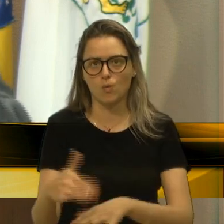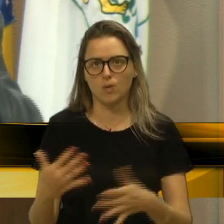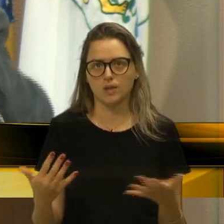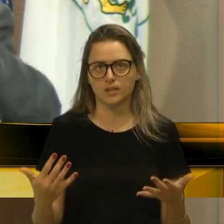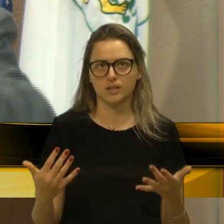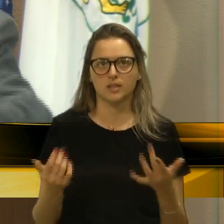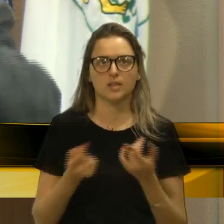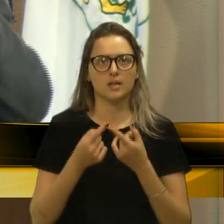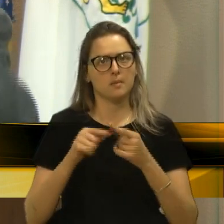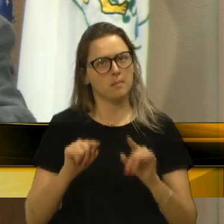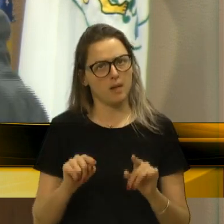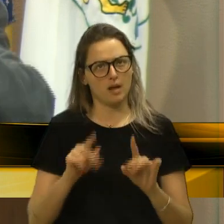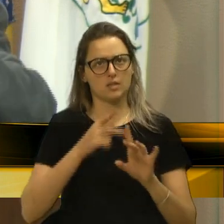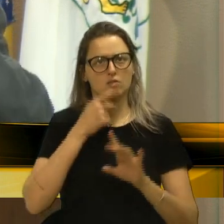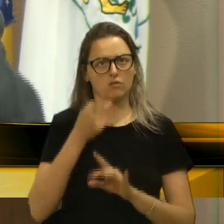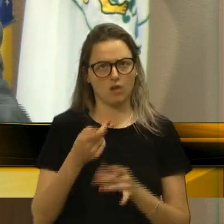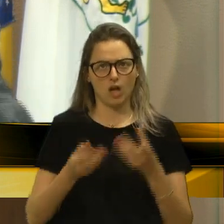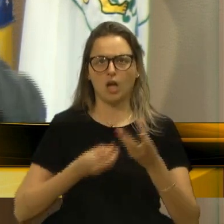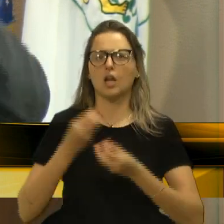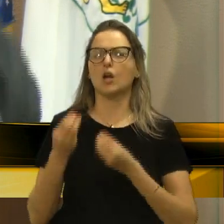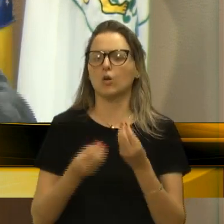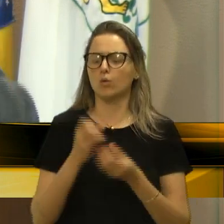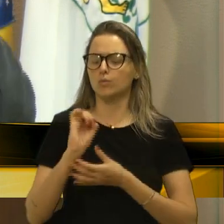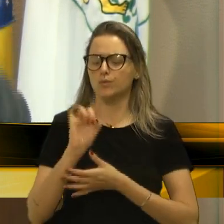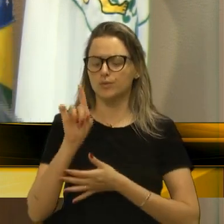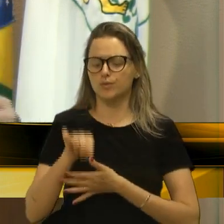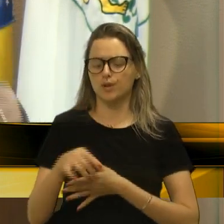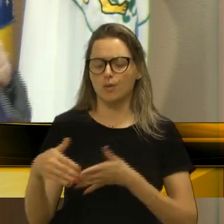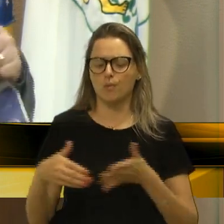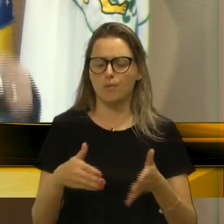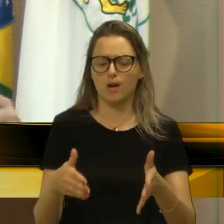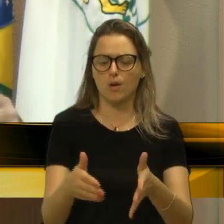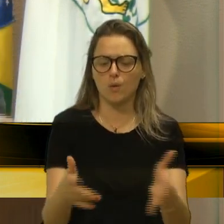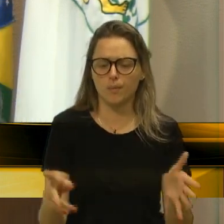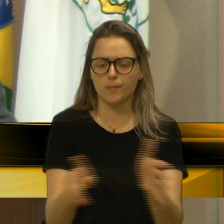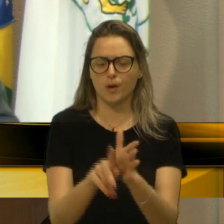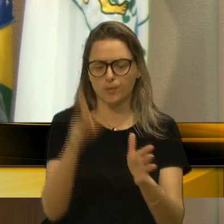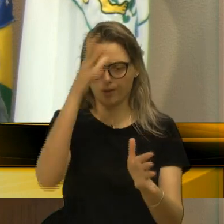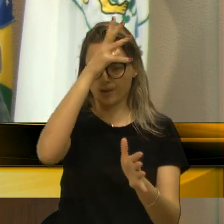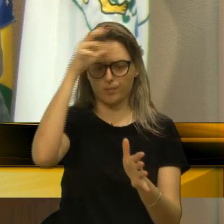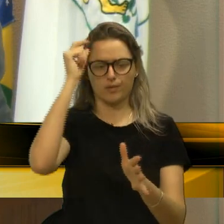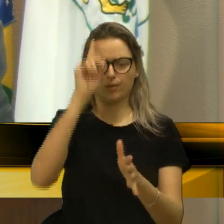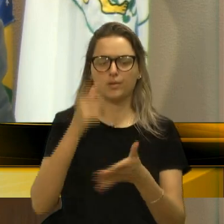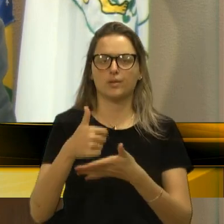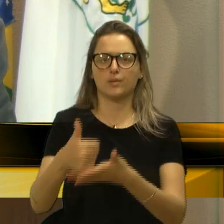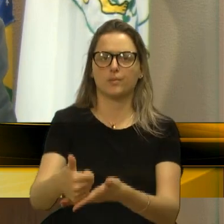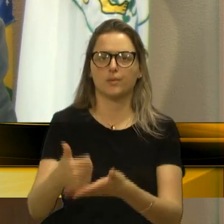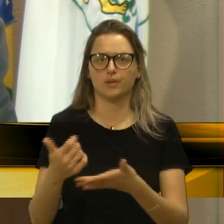Mas eles falam como se fosse uma rua do município, tudo certinho, que o município não está dando atenção.